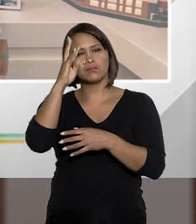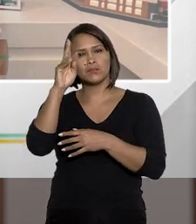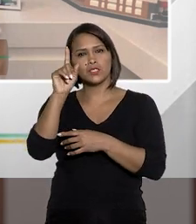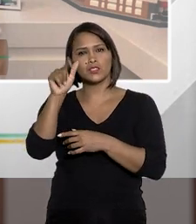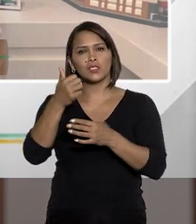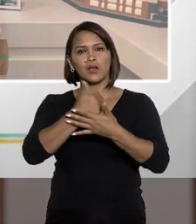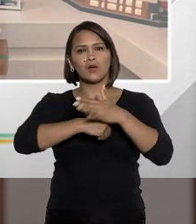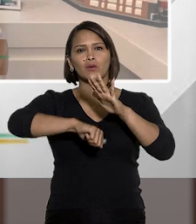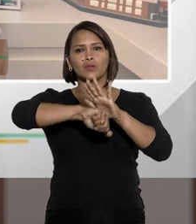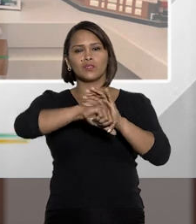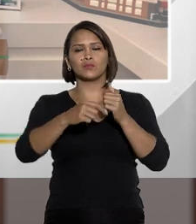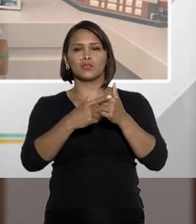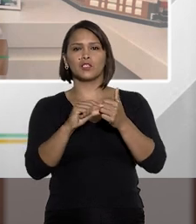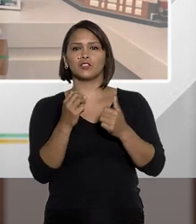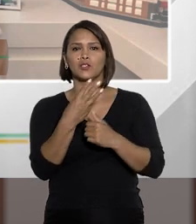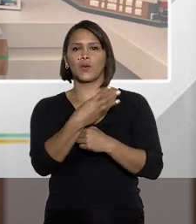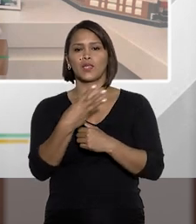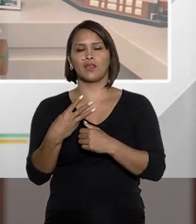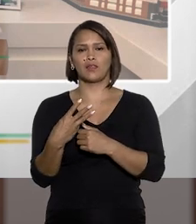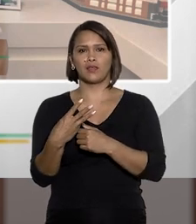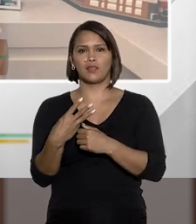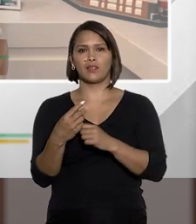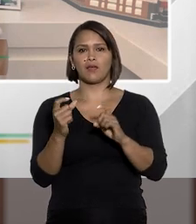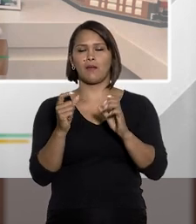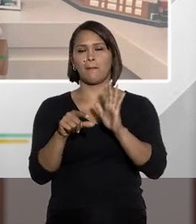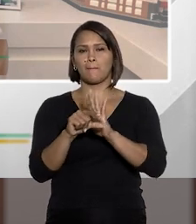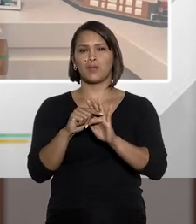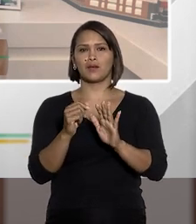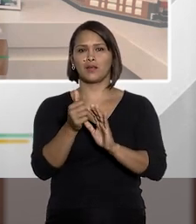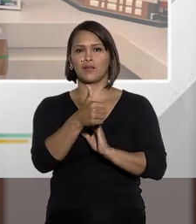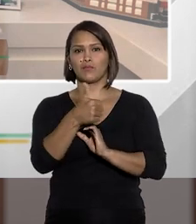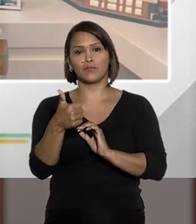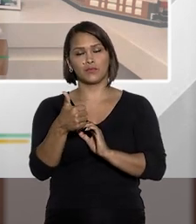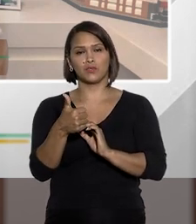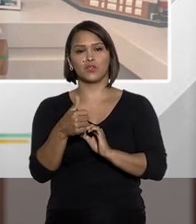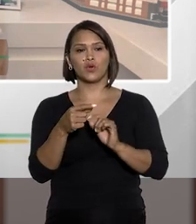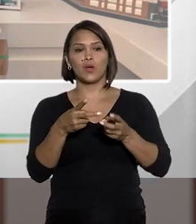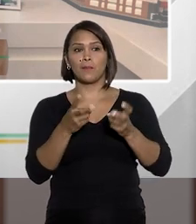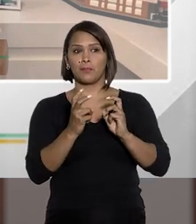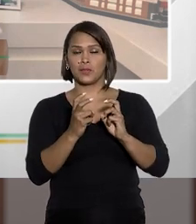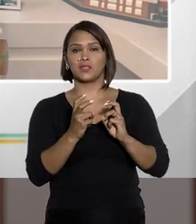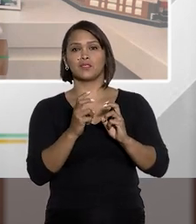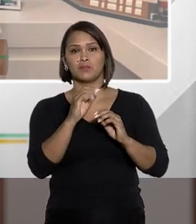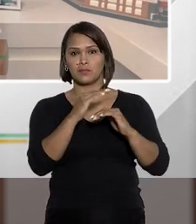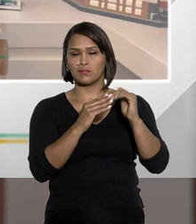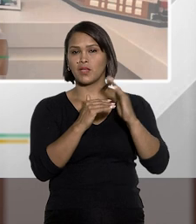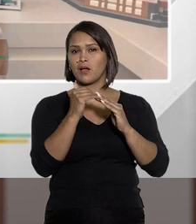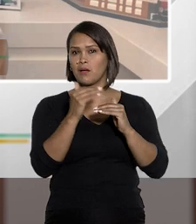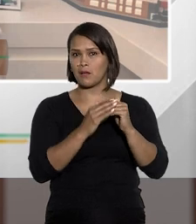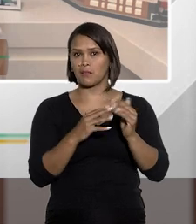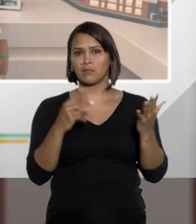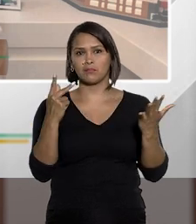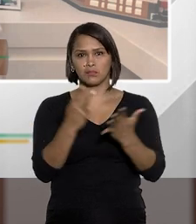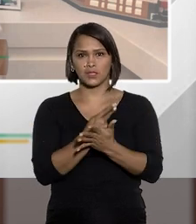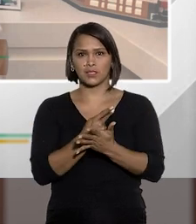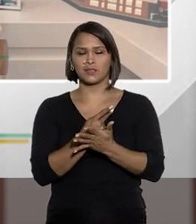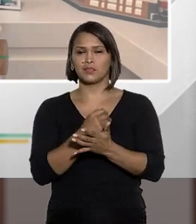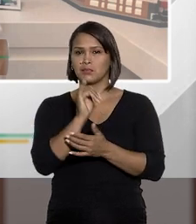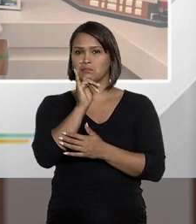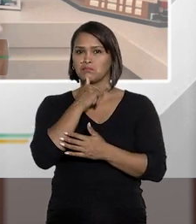vamos imaginar aqui o crime do artigo 33, parágrafo único. E veja se não é uma prática